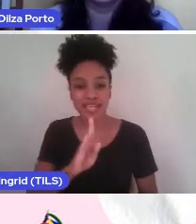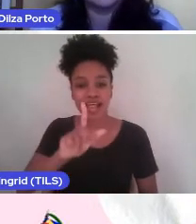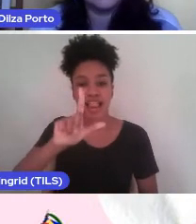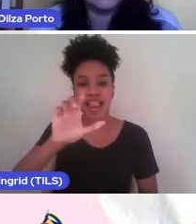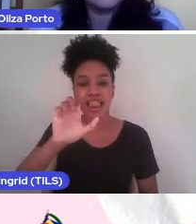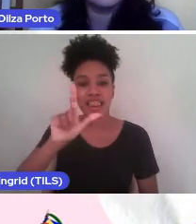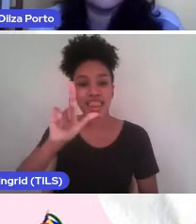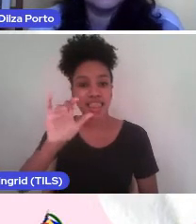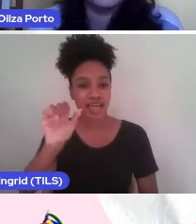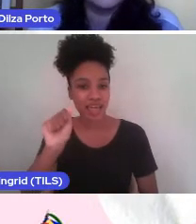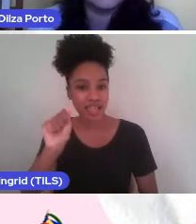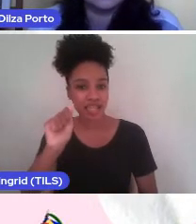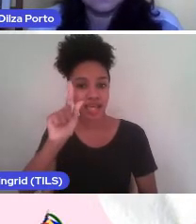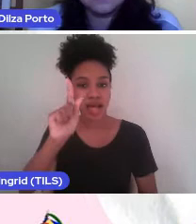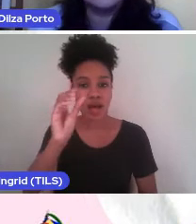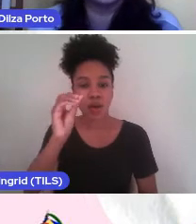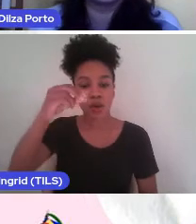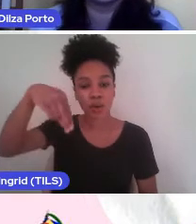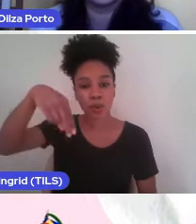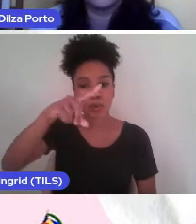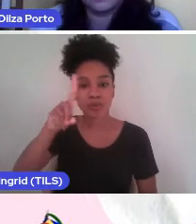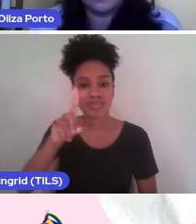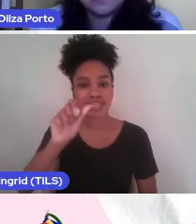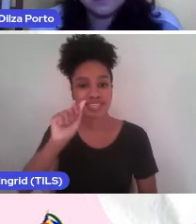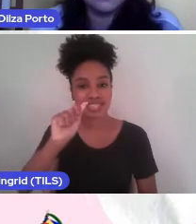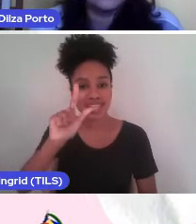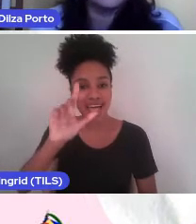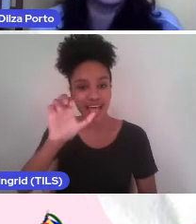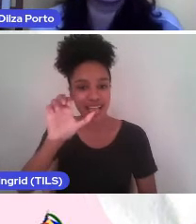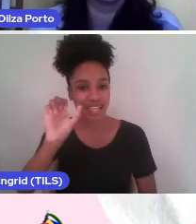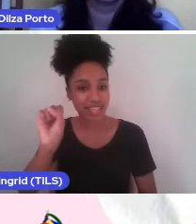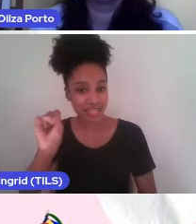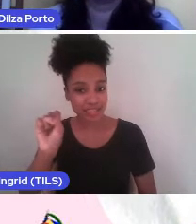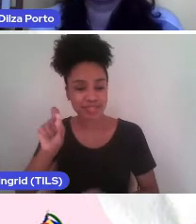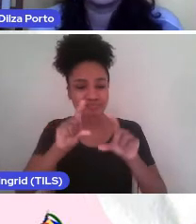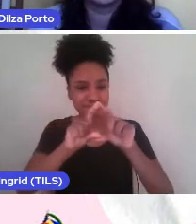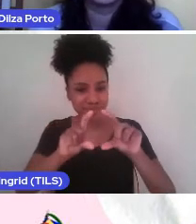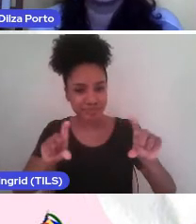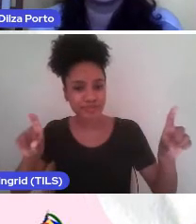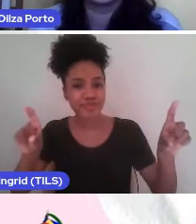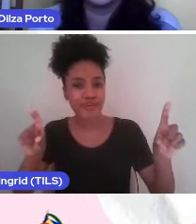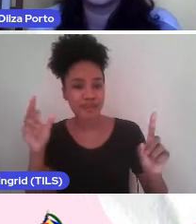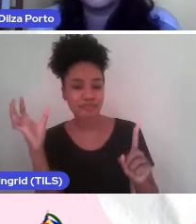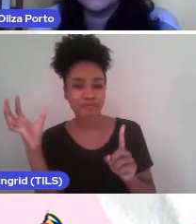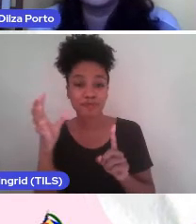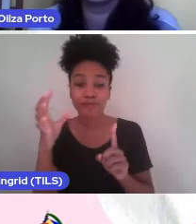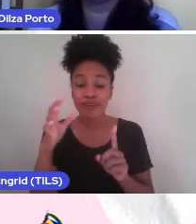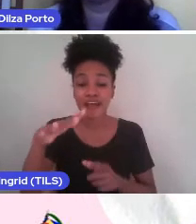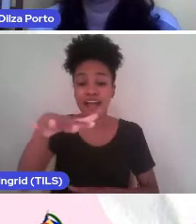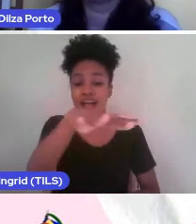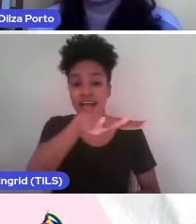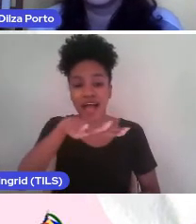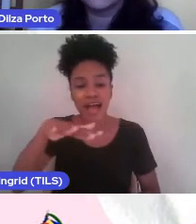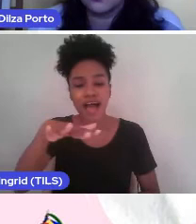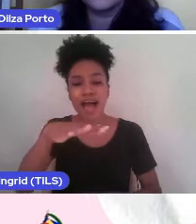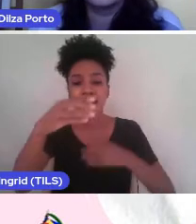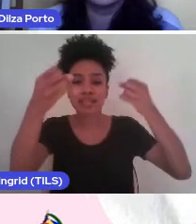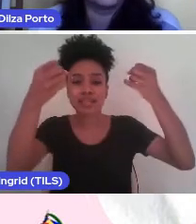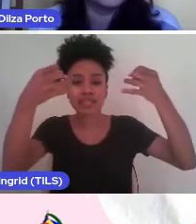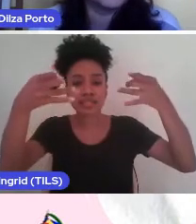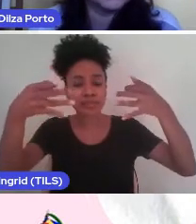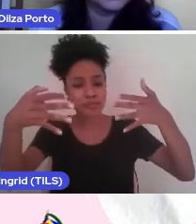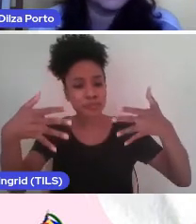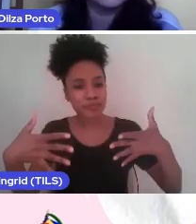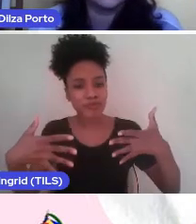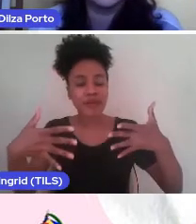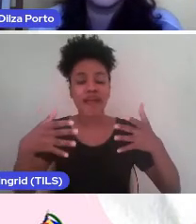E nós trazemos nessa trilha, fazendo essa referência, o espaço onde as narrativas, trajetórias